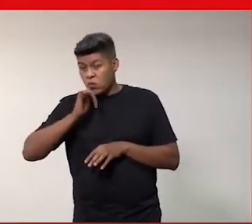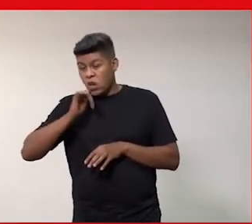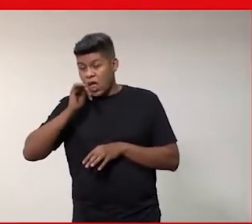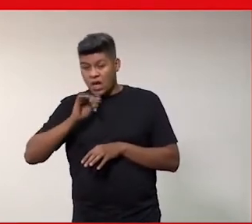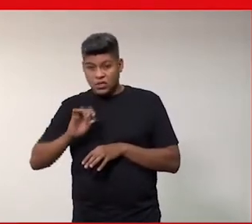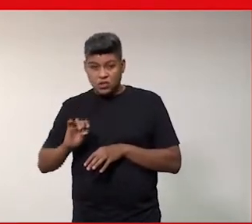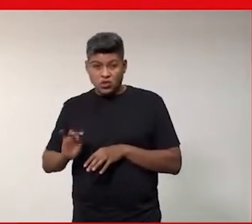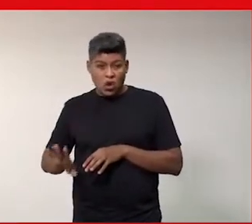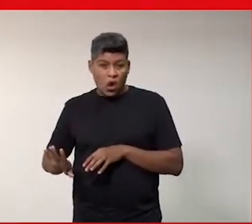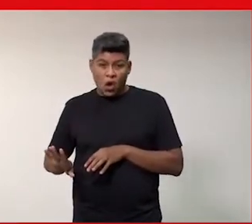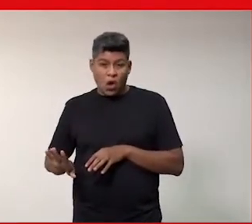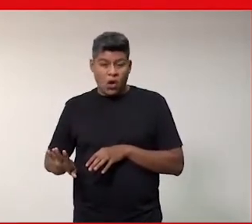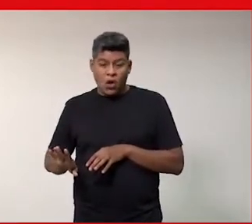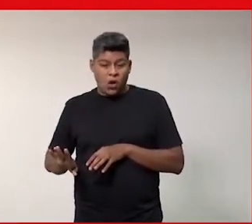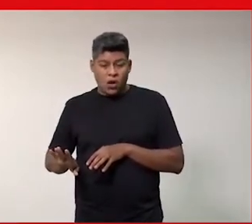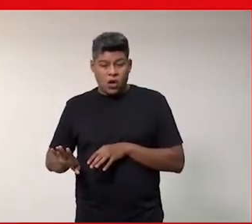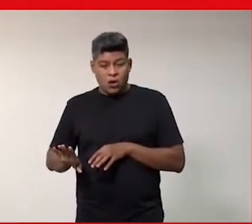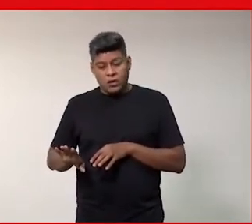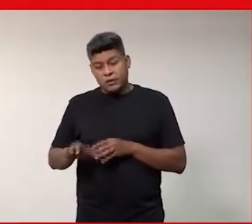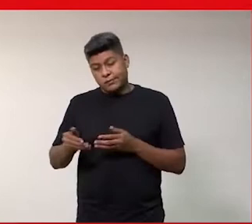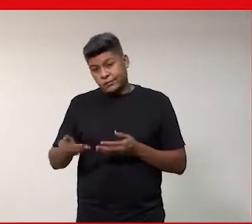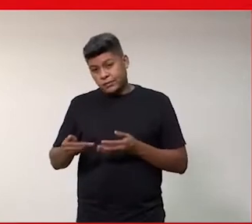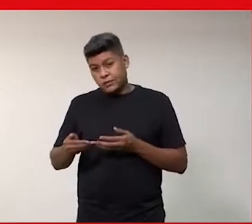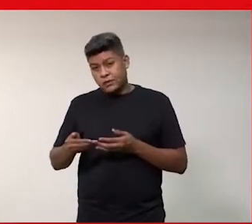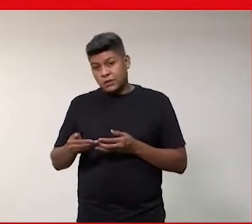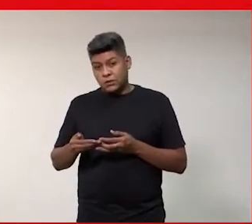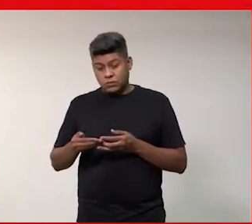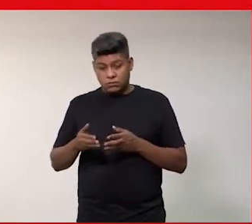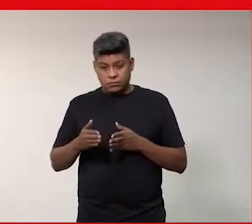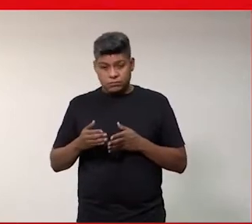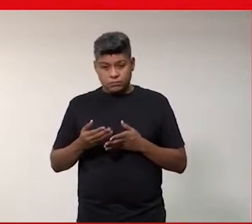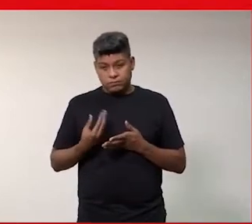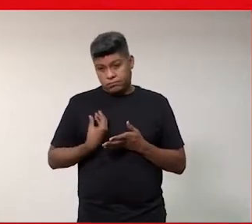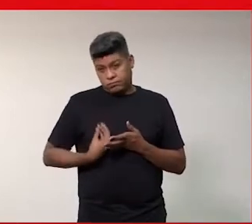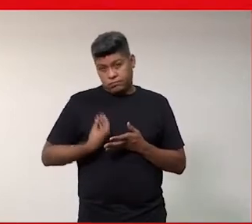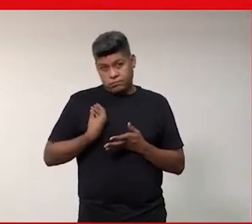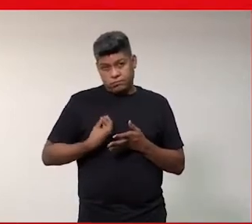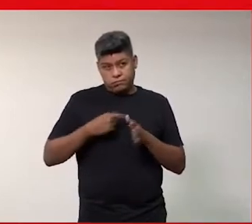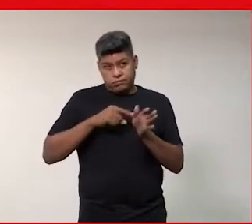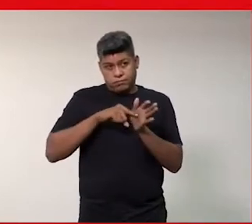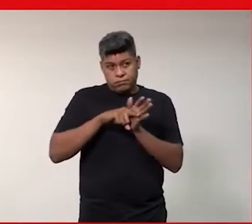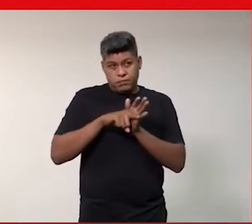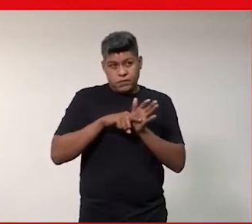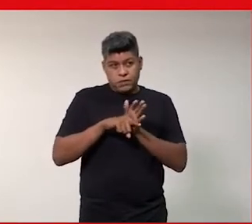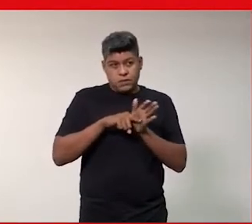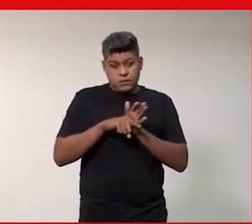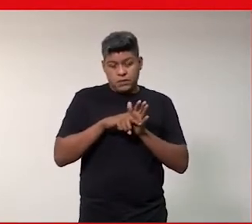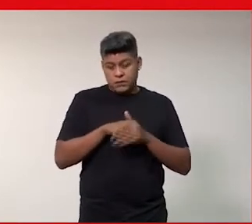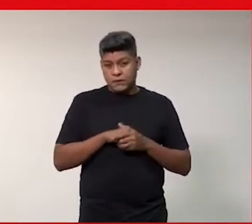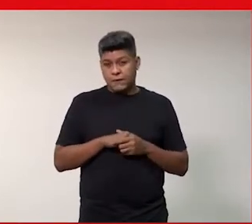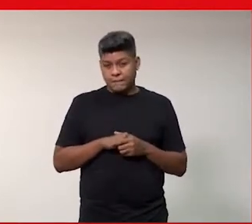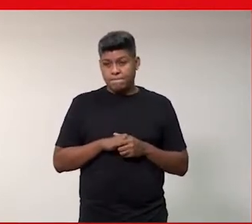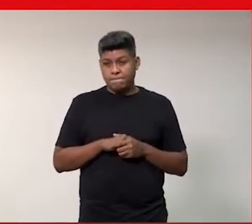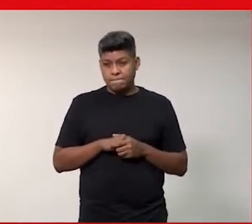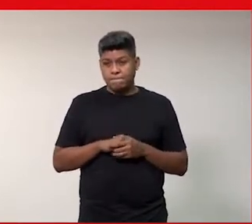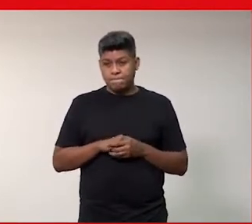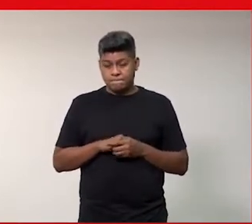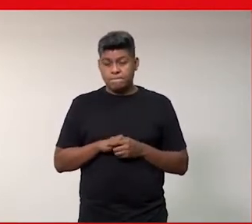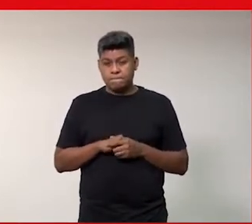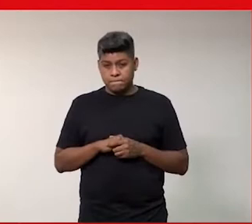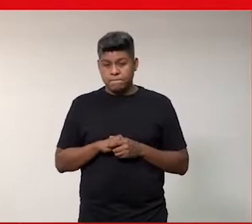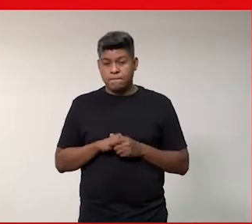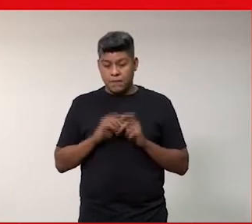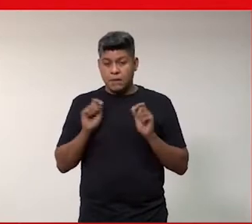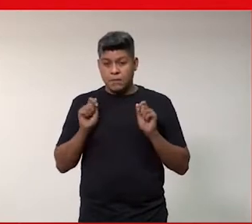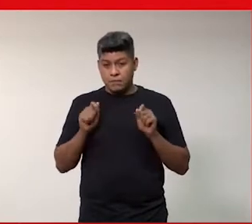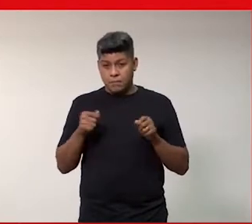mulheres. E ainda nessa linha, pode passar, e ainda nessa linha, nós